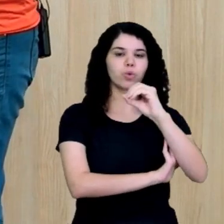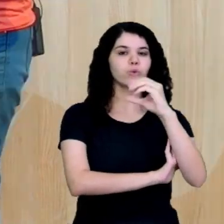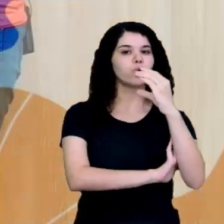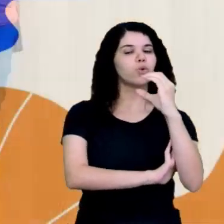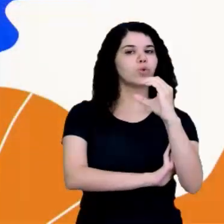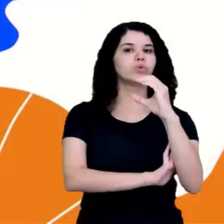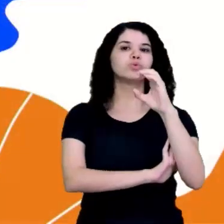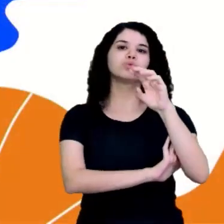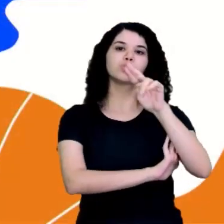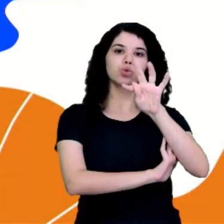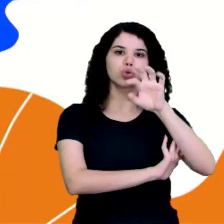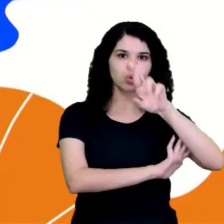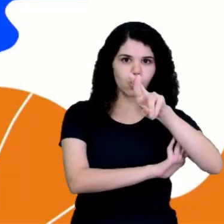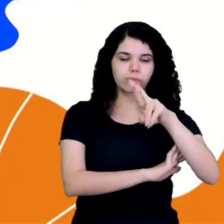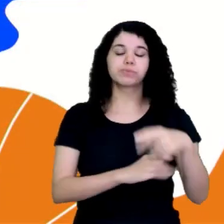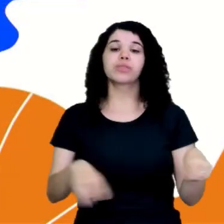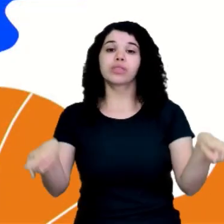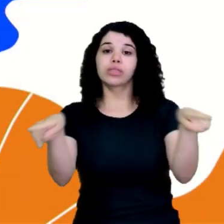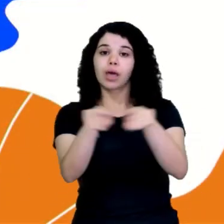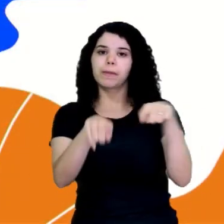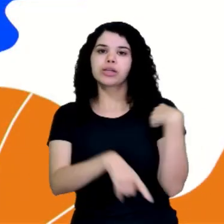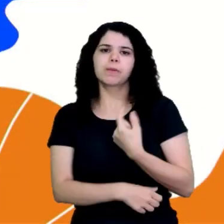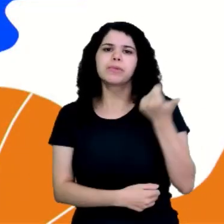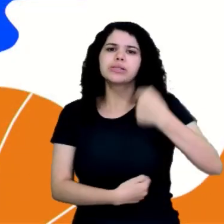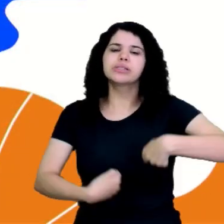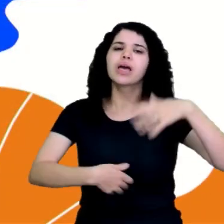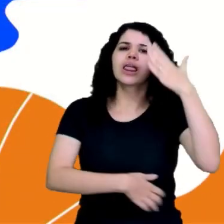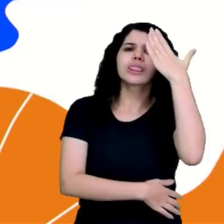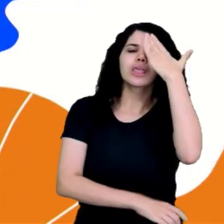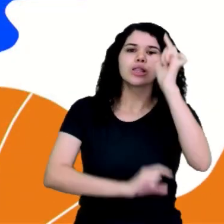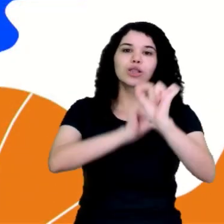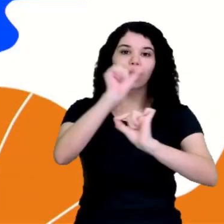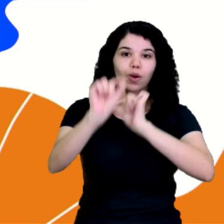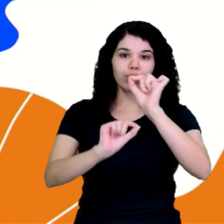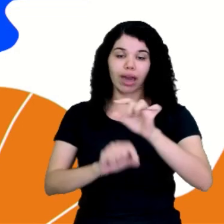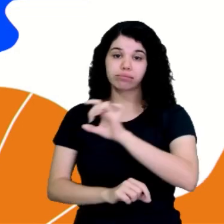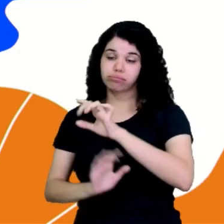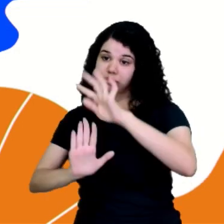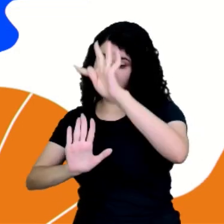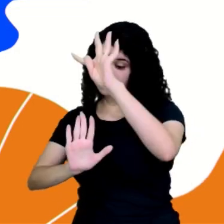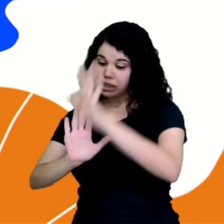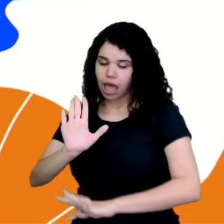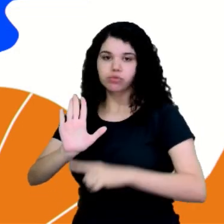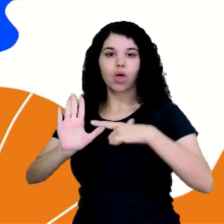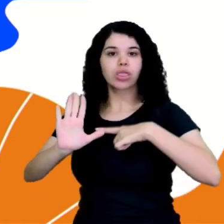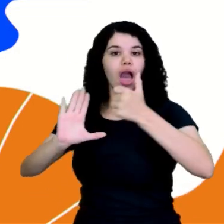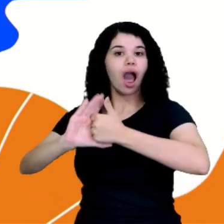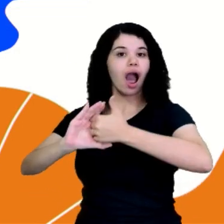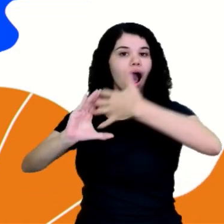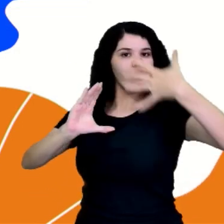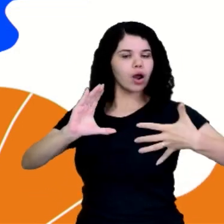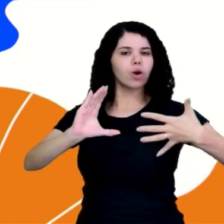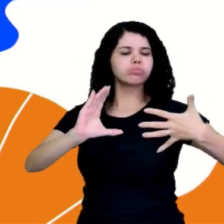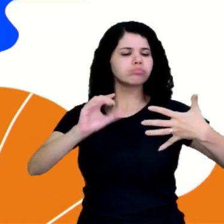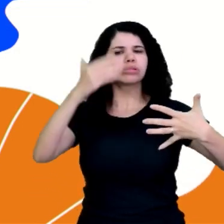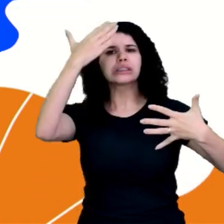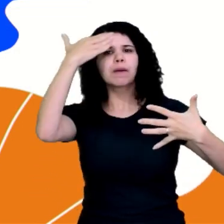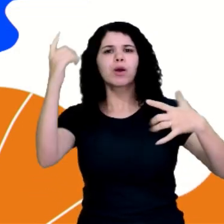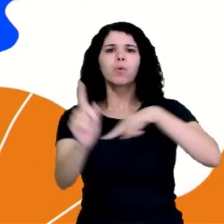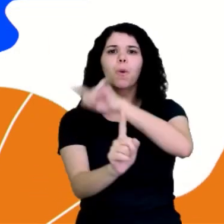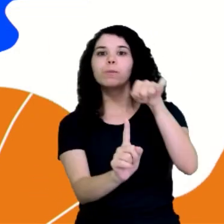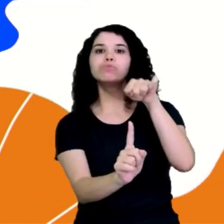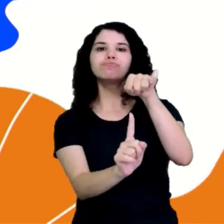também nós precisamos entender que os textos, eles têm características que ajudam a saber qual é a sua